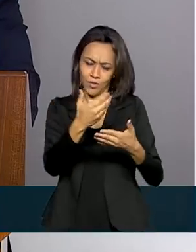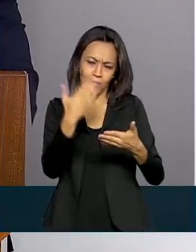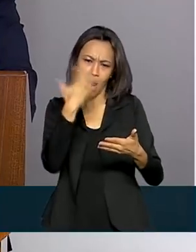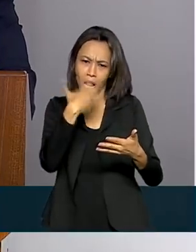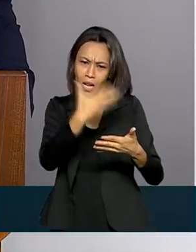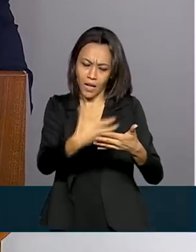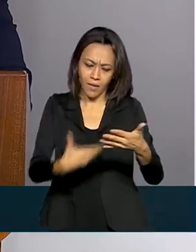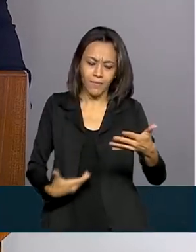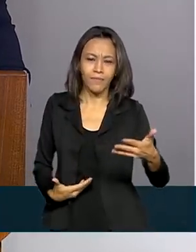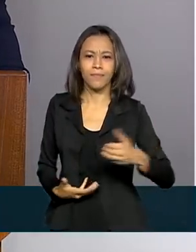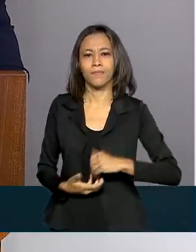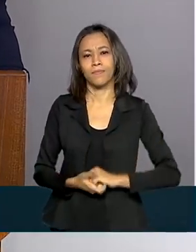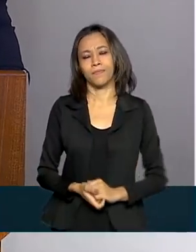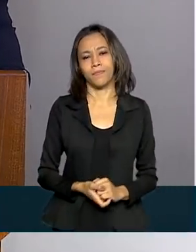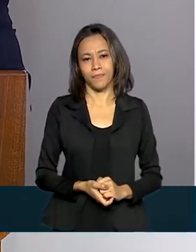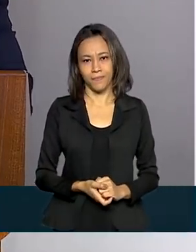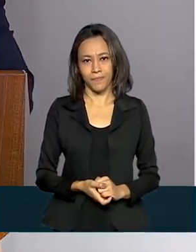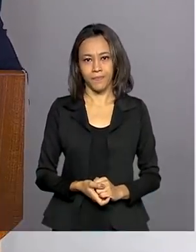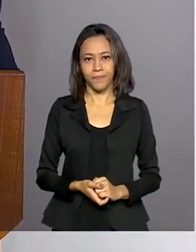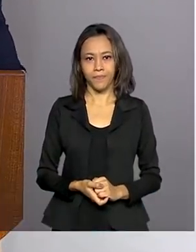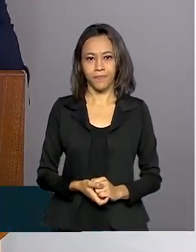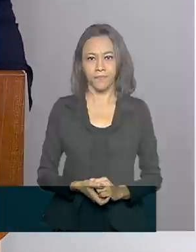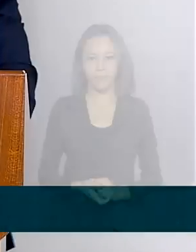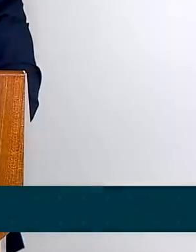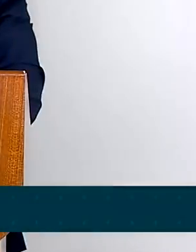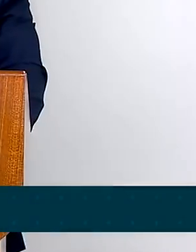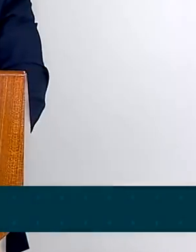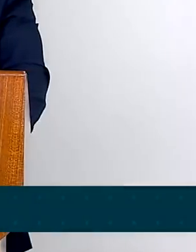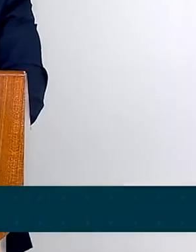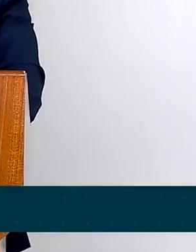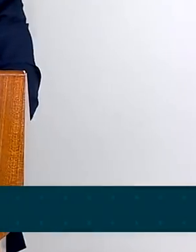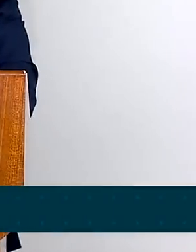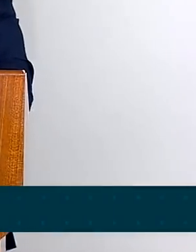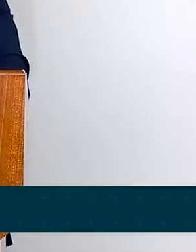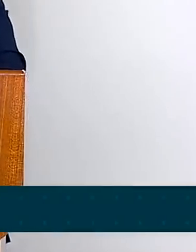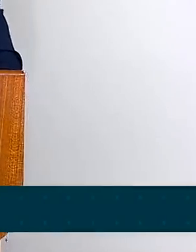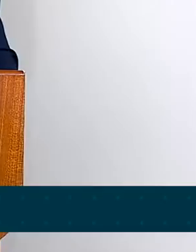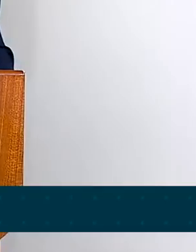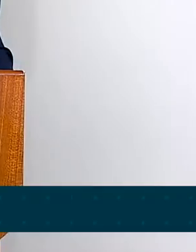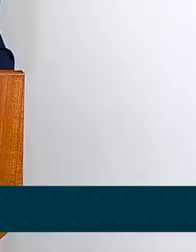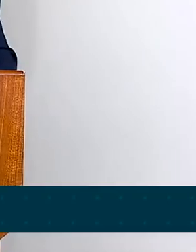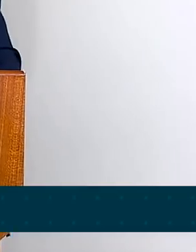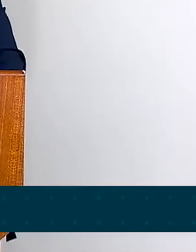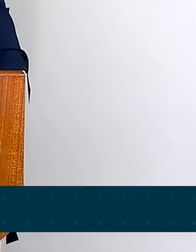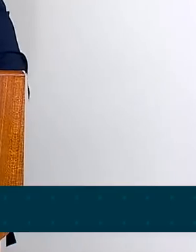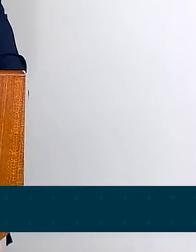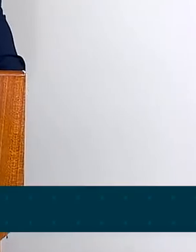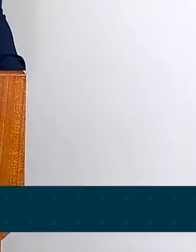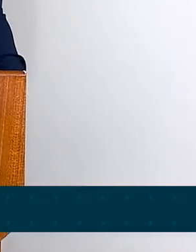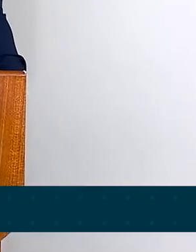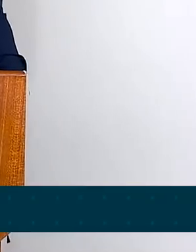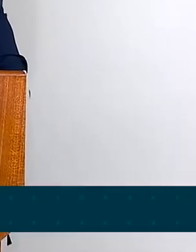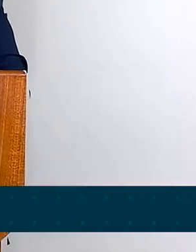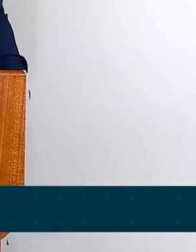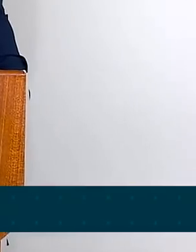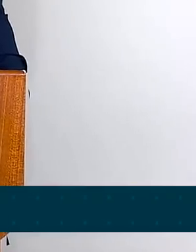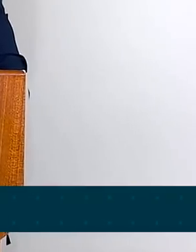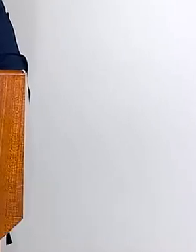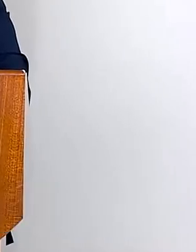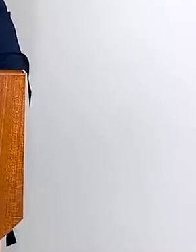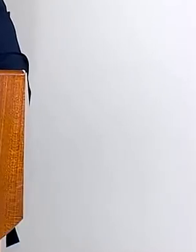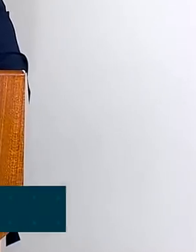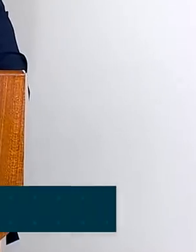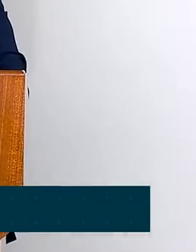Pinto do Acordeon foi um autêntico representante da música paraibana, que com seu acordeon e muito talento, emocionou e marcou as nossas